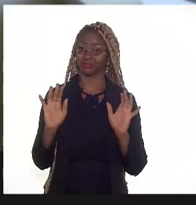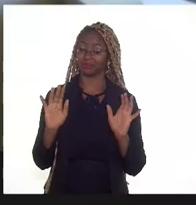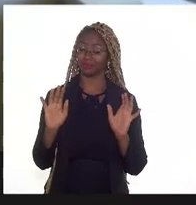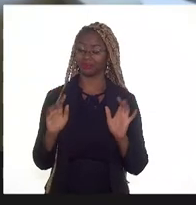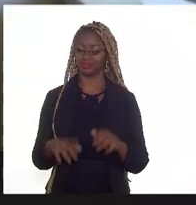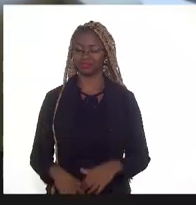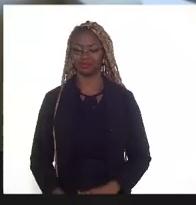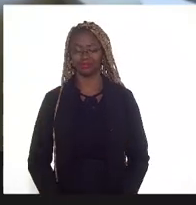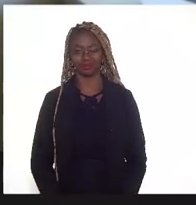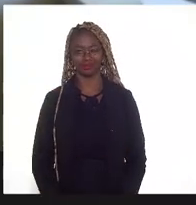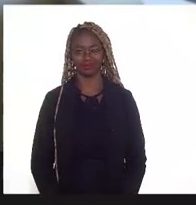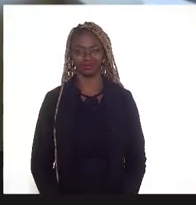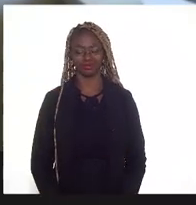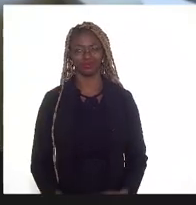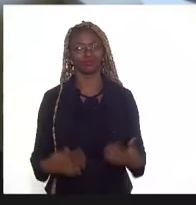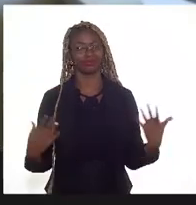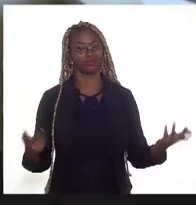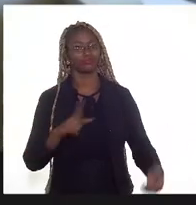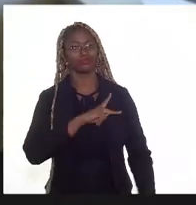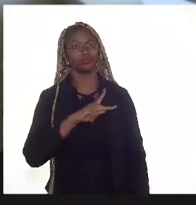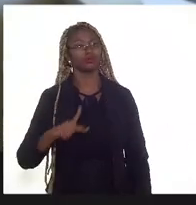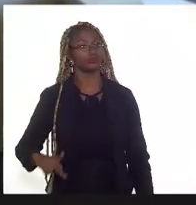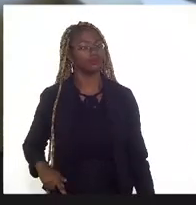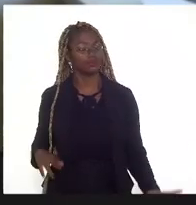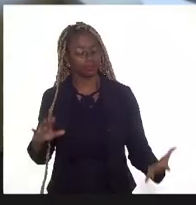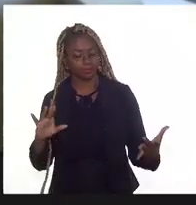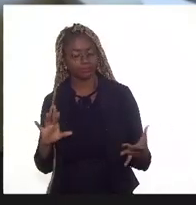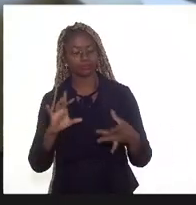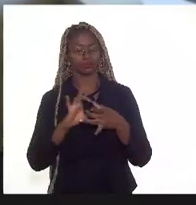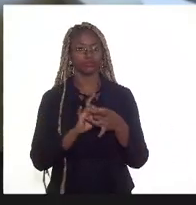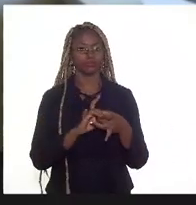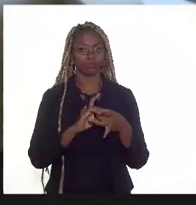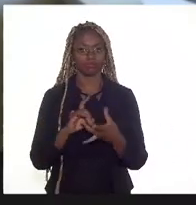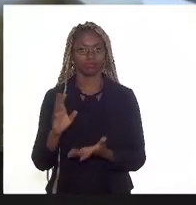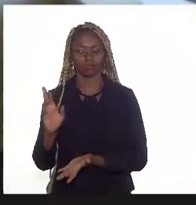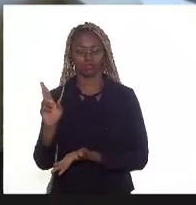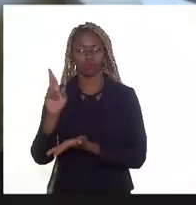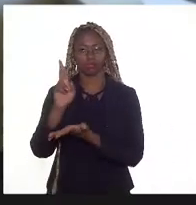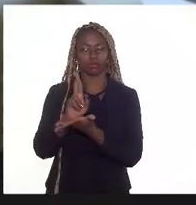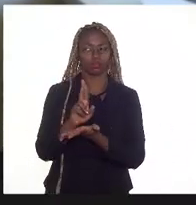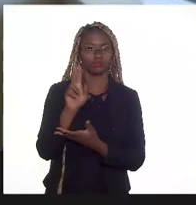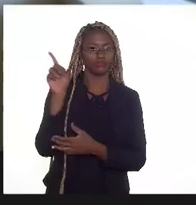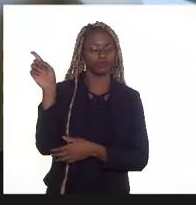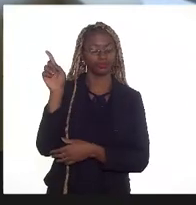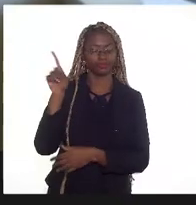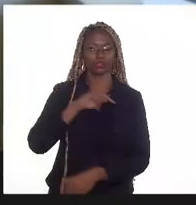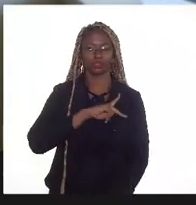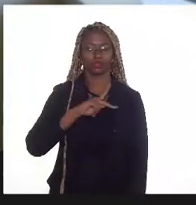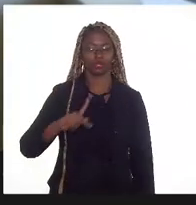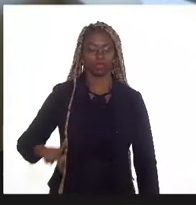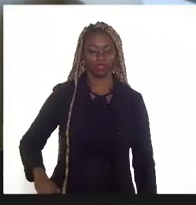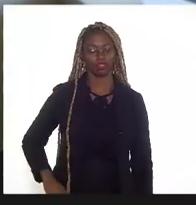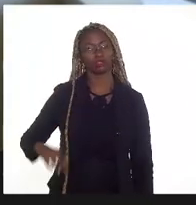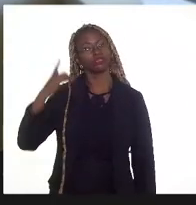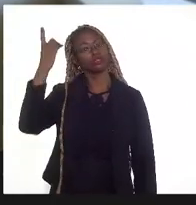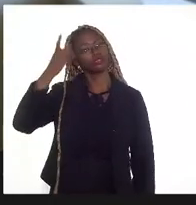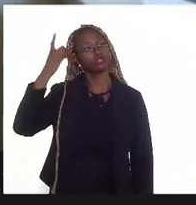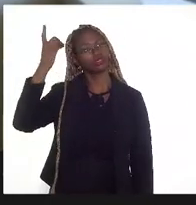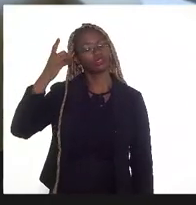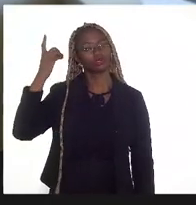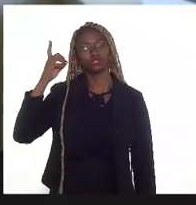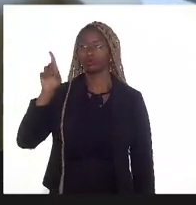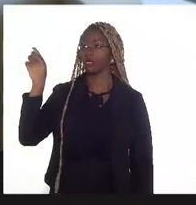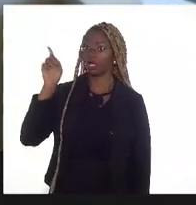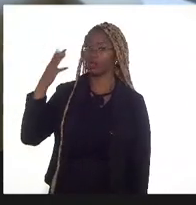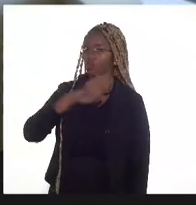o presidente que era ligado, indicado ainda pela presidente Dilma na transição